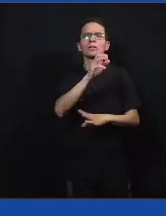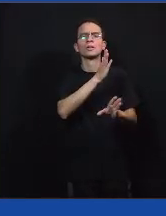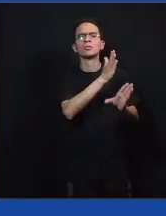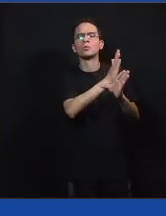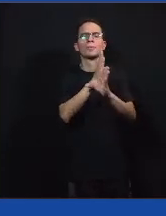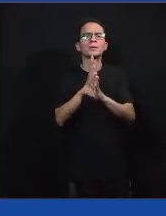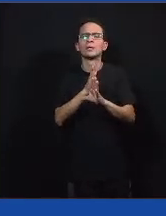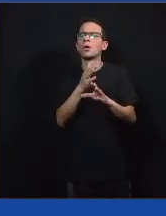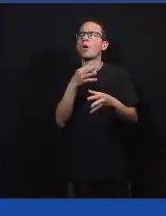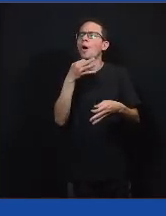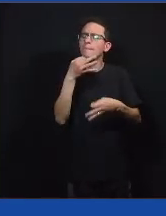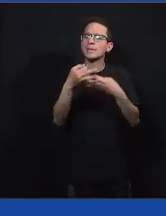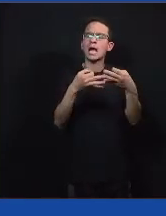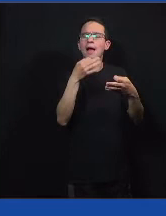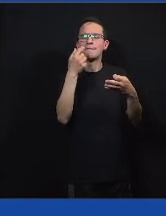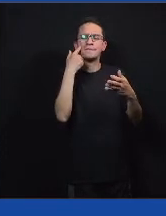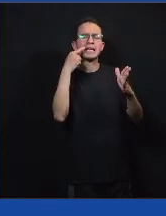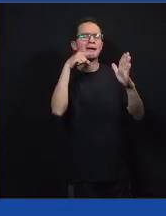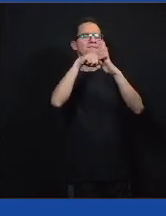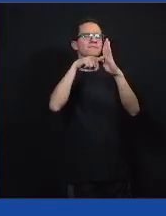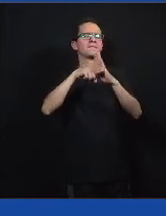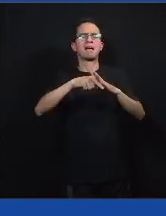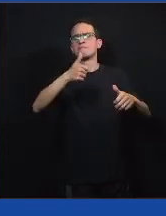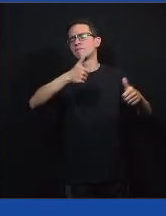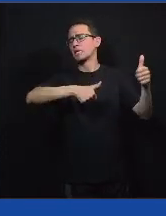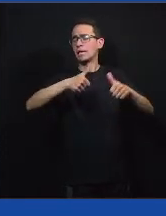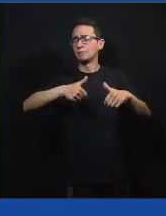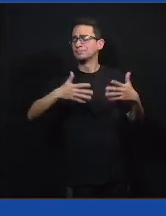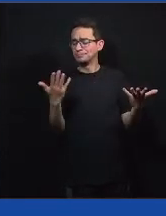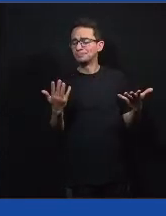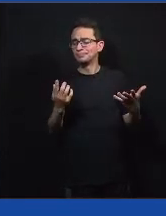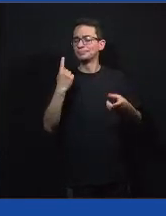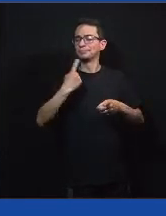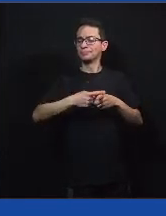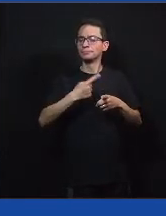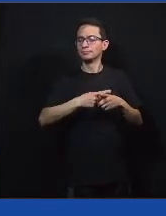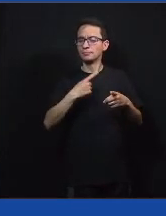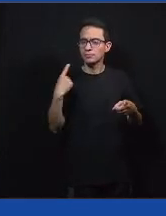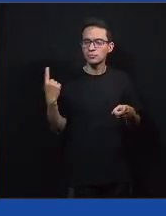caracterizar, diagnosticar território e juventude de onde a gente vai trabalhar.